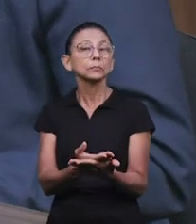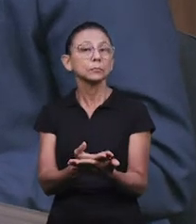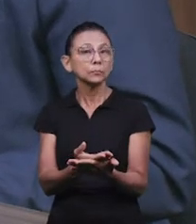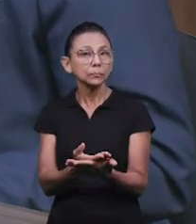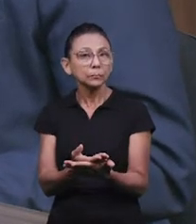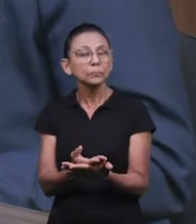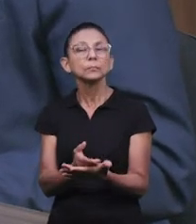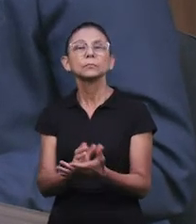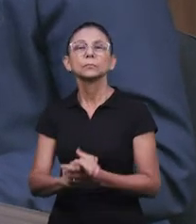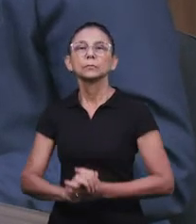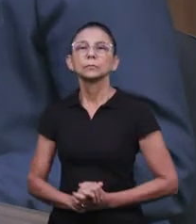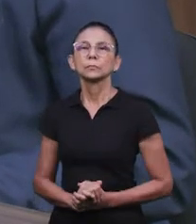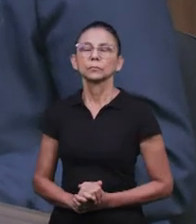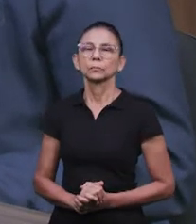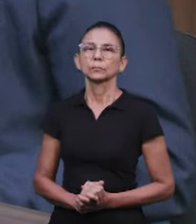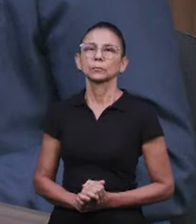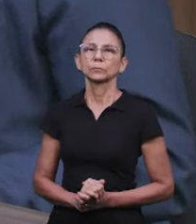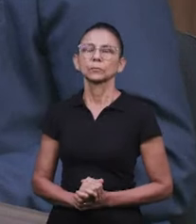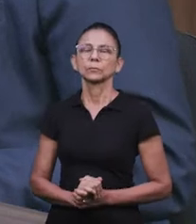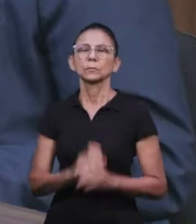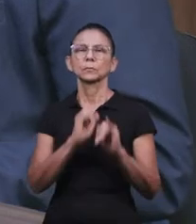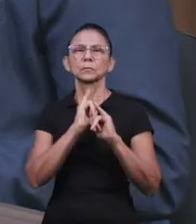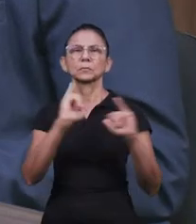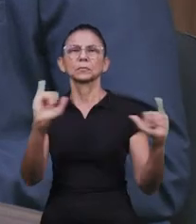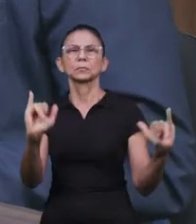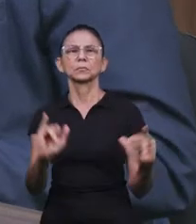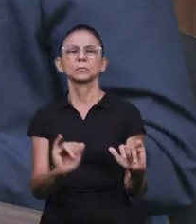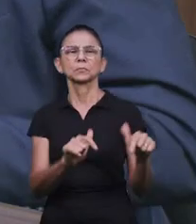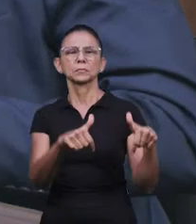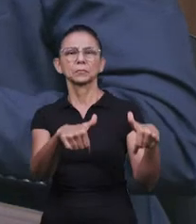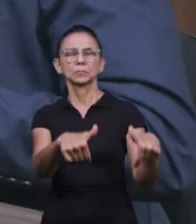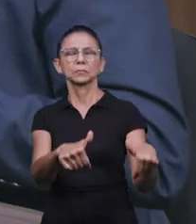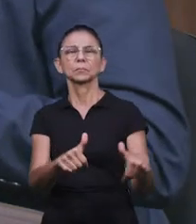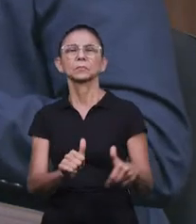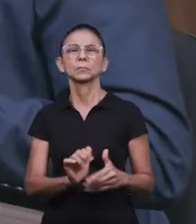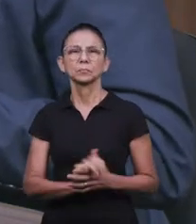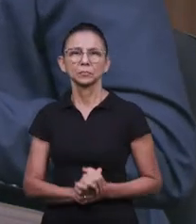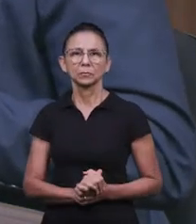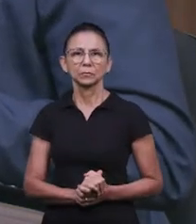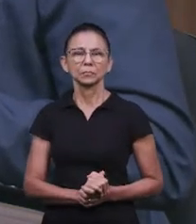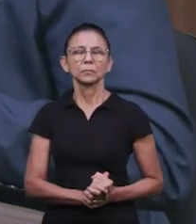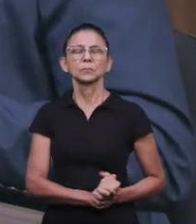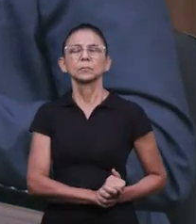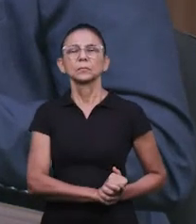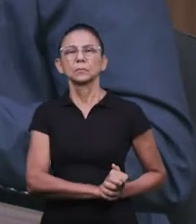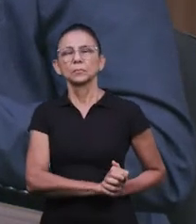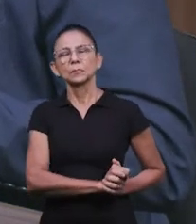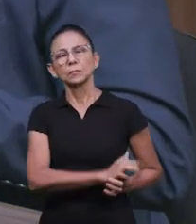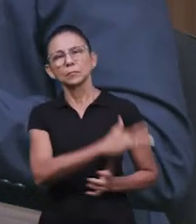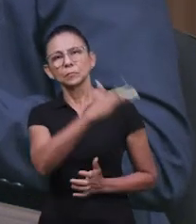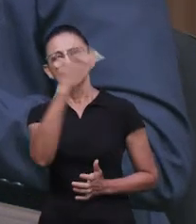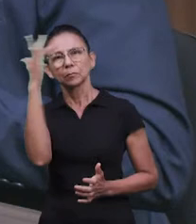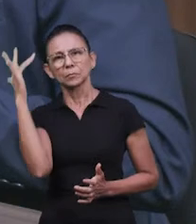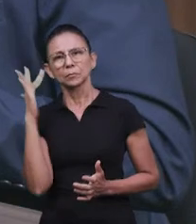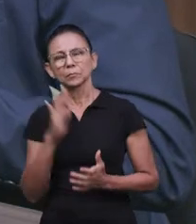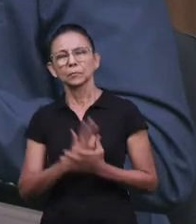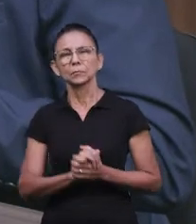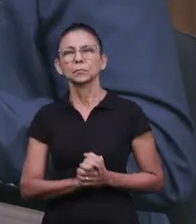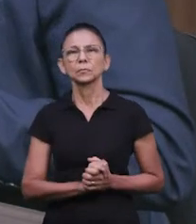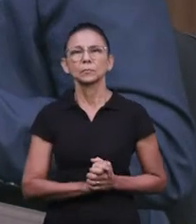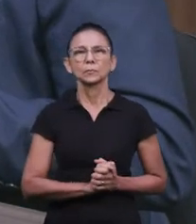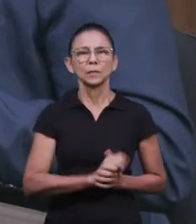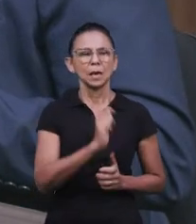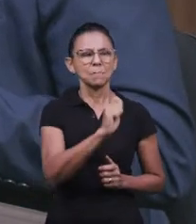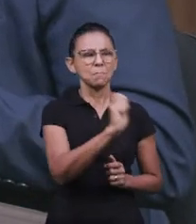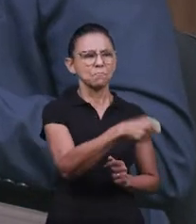confessado publicando os seus feitos, também muitos dos que seguiam artes mágicas, trouxeram seus livros,